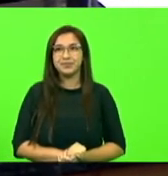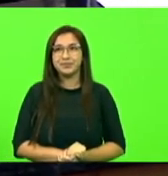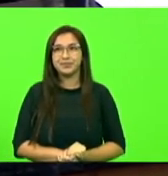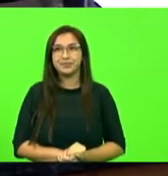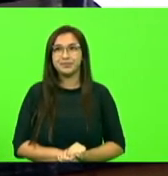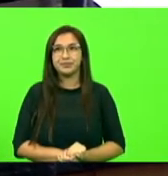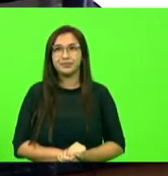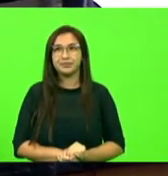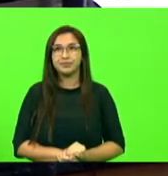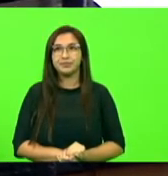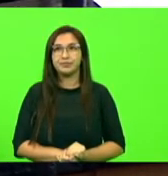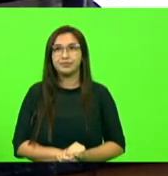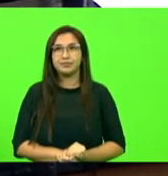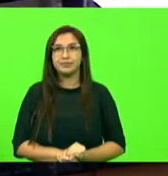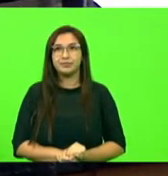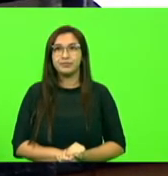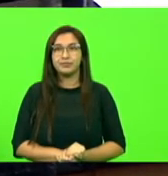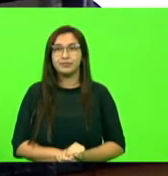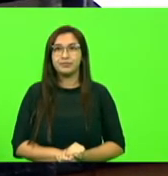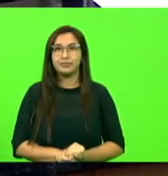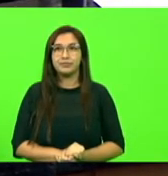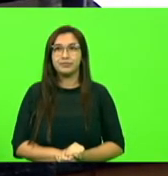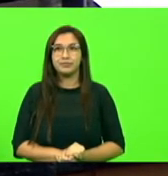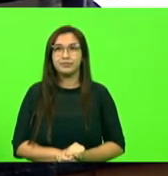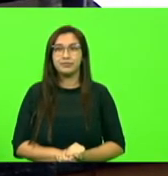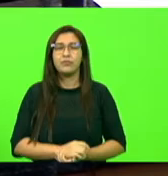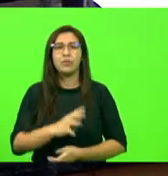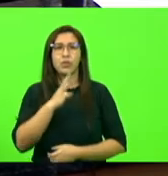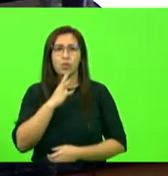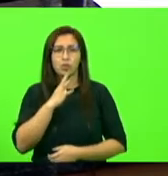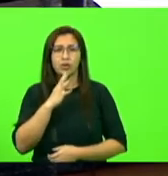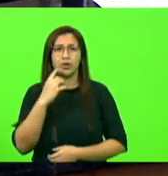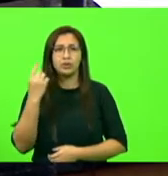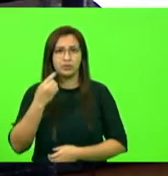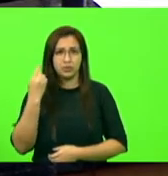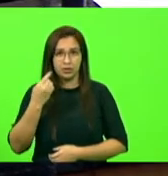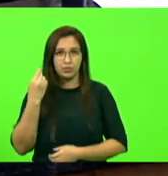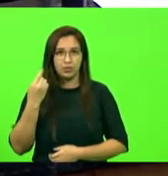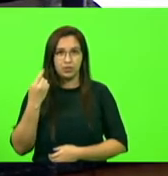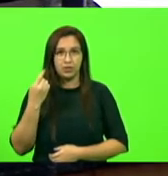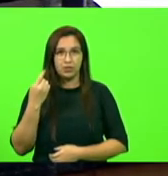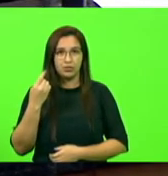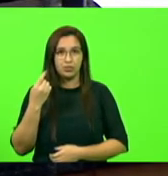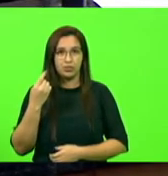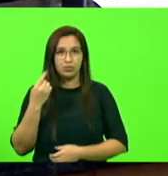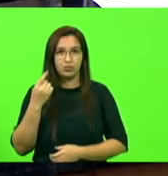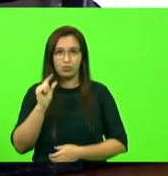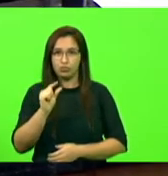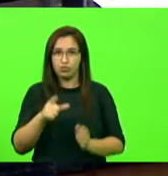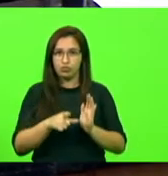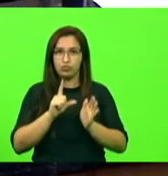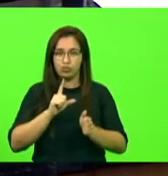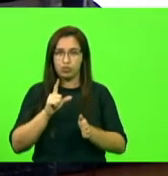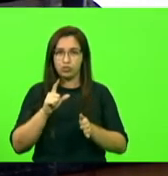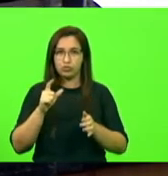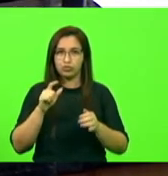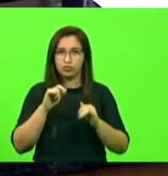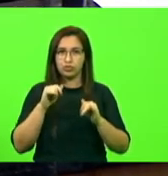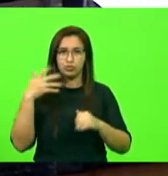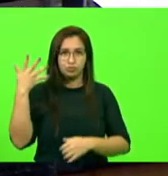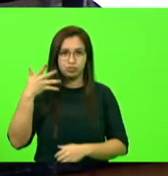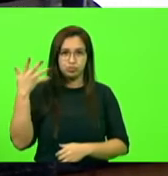Mas, presidente, eu não conheço o deputado que me antecedeu, mas eu fico, de certa forma,